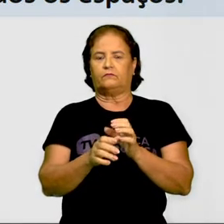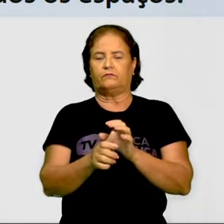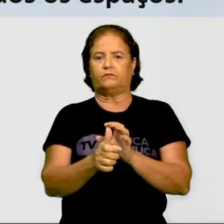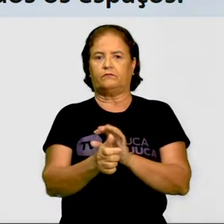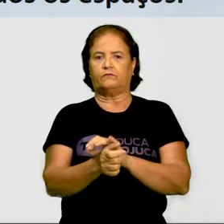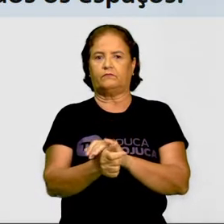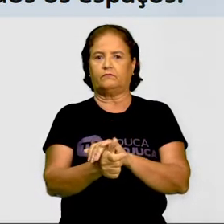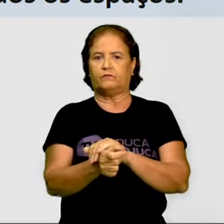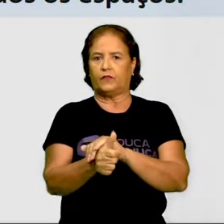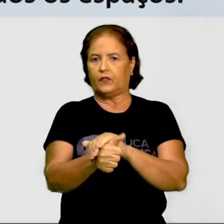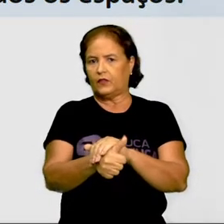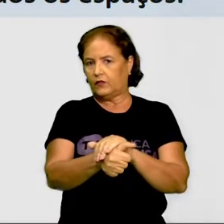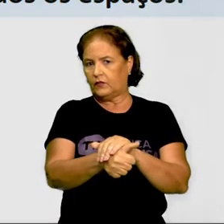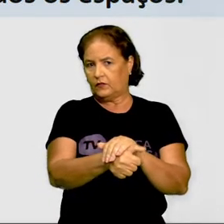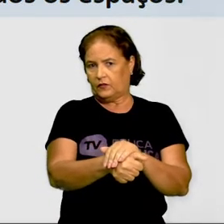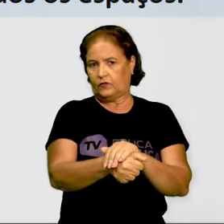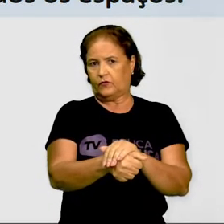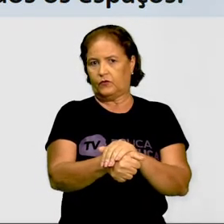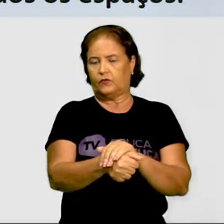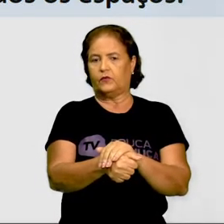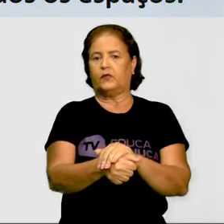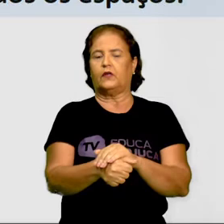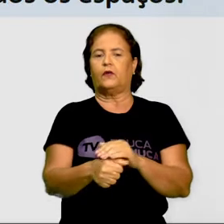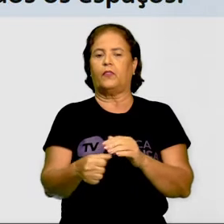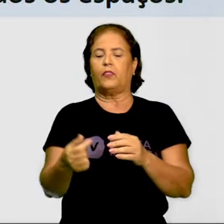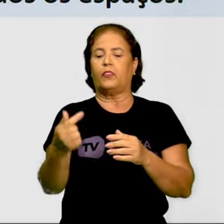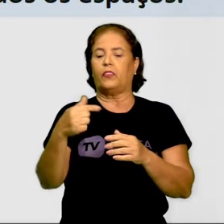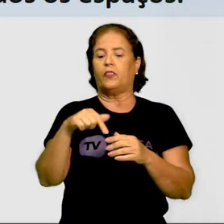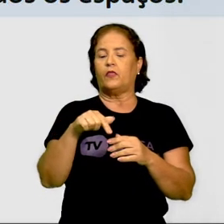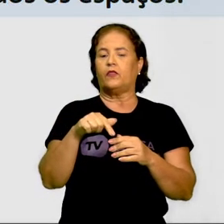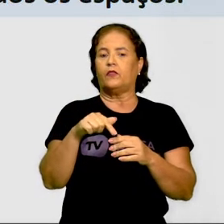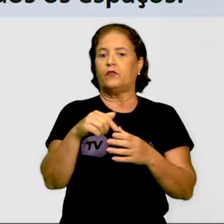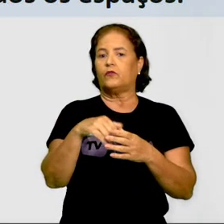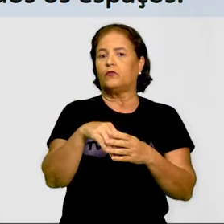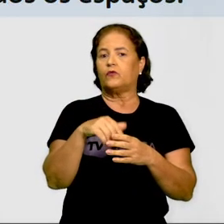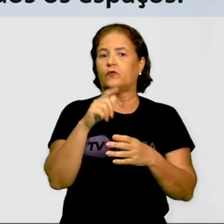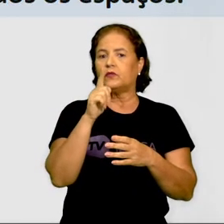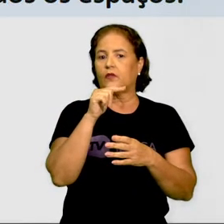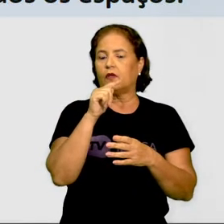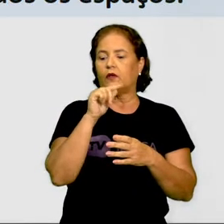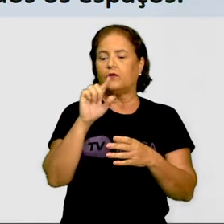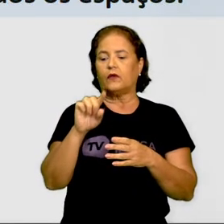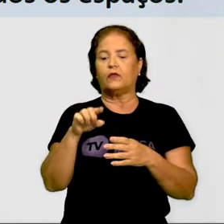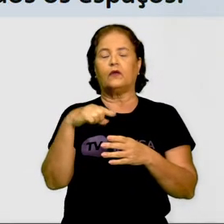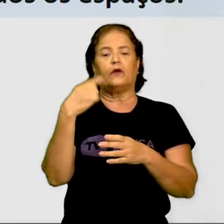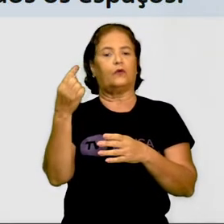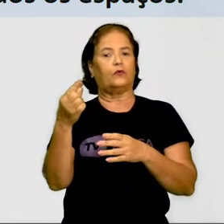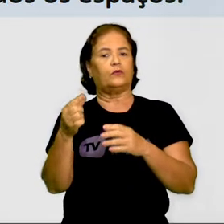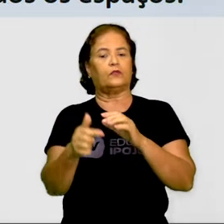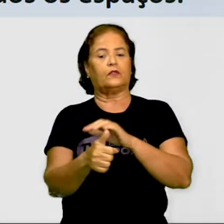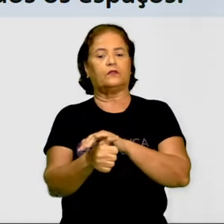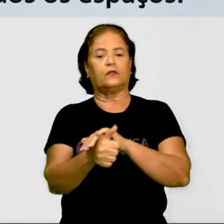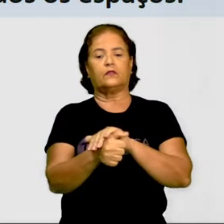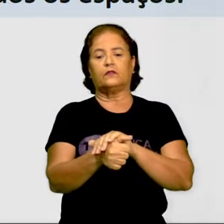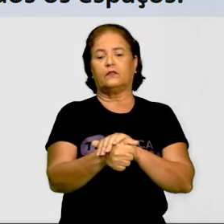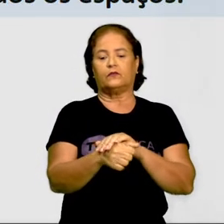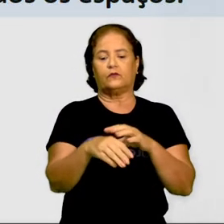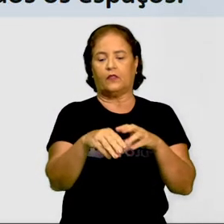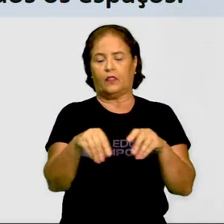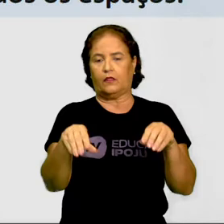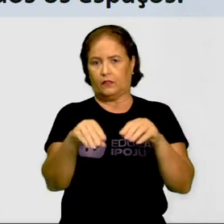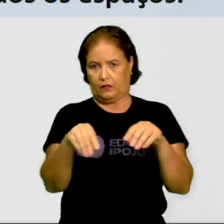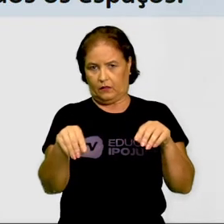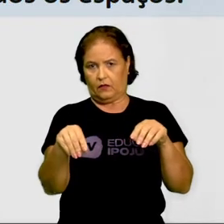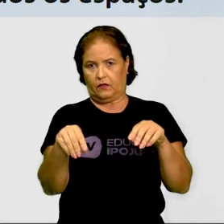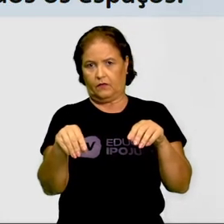da água e esta outra tartaruga fora da água. Então, as tartarugas,